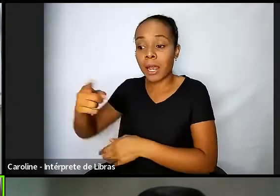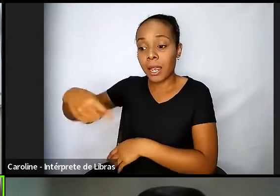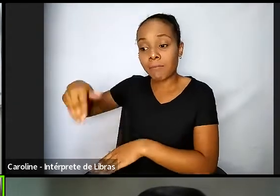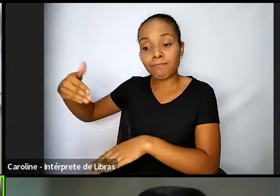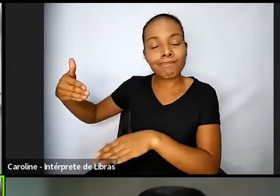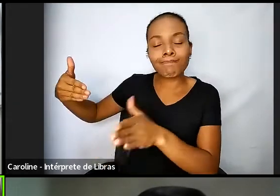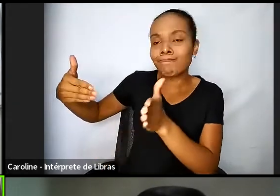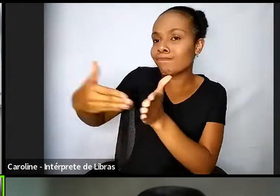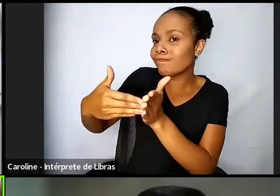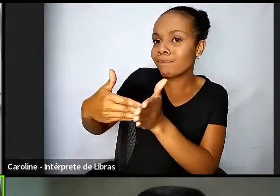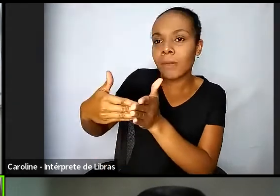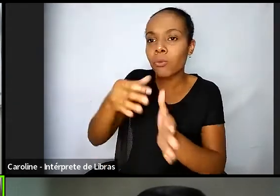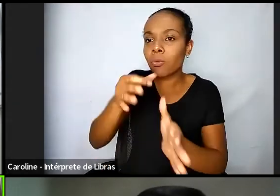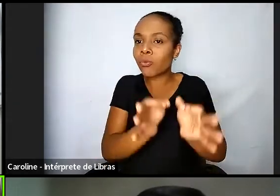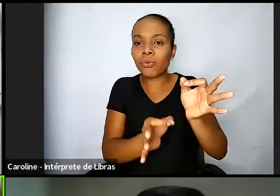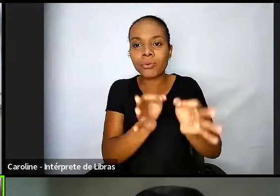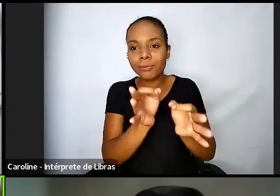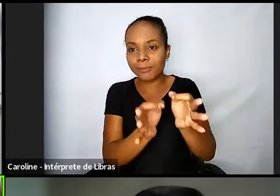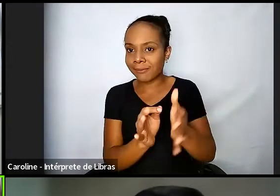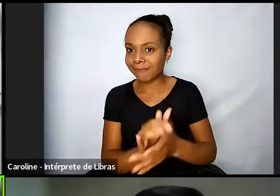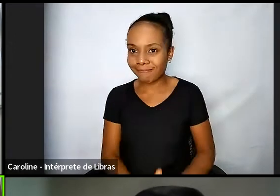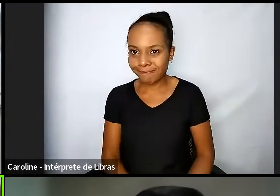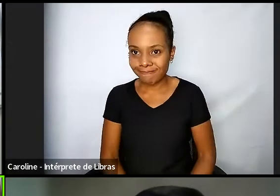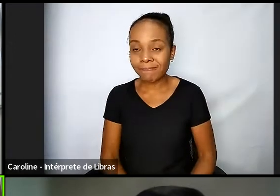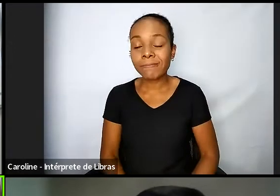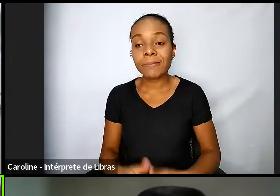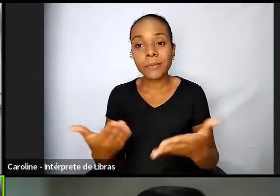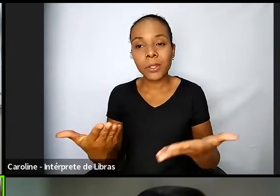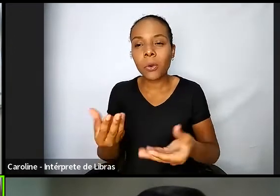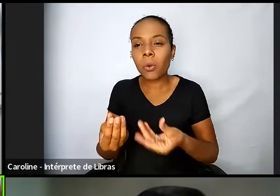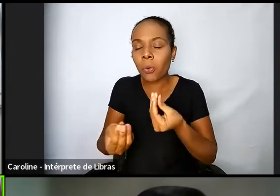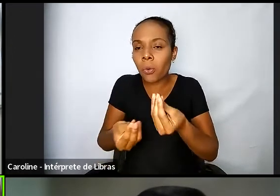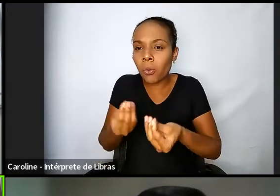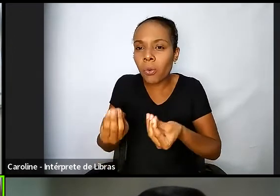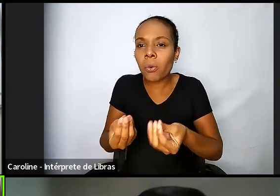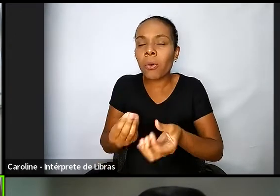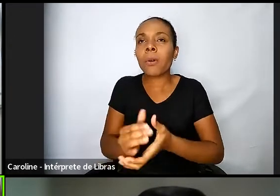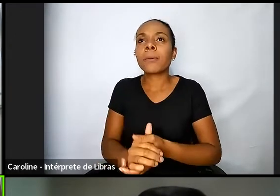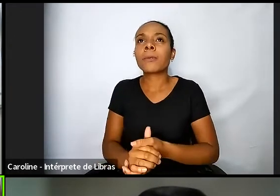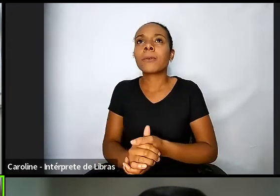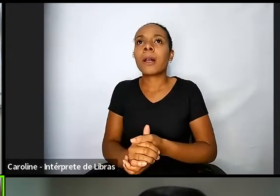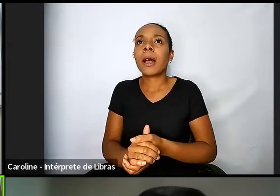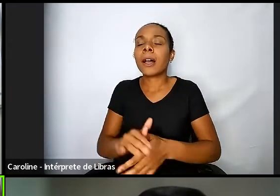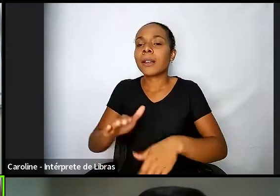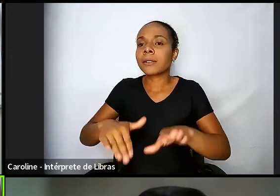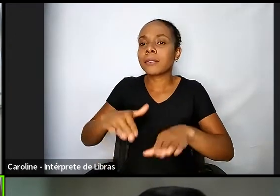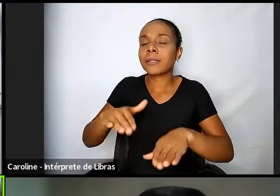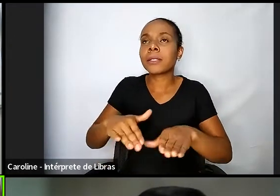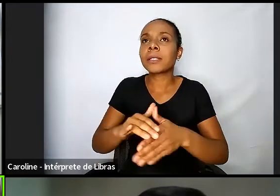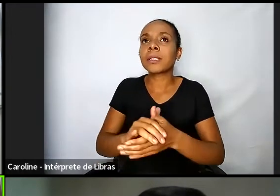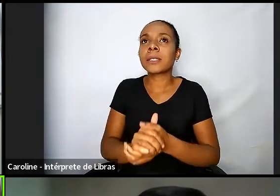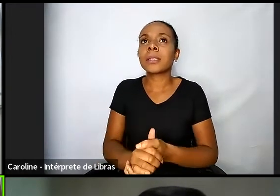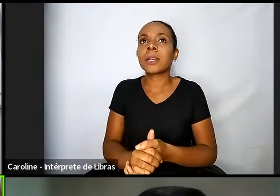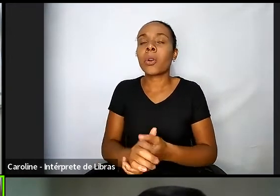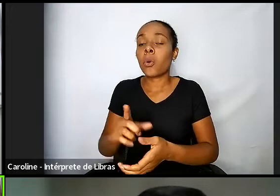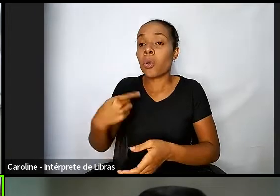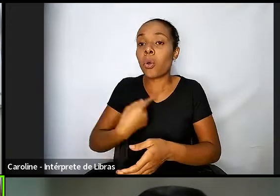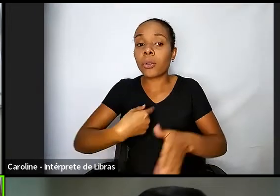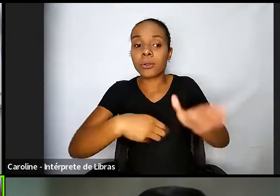dificuldade de se direcionar aos nossos prédios, então, a gente tem um capítulo único